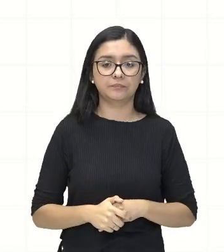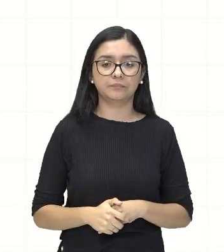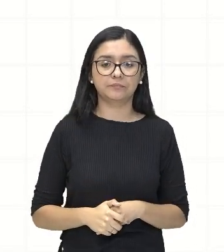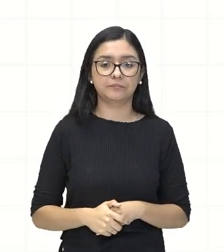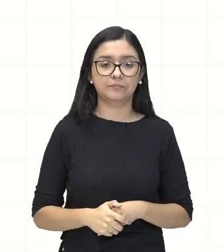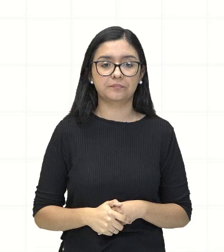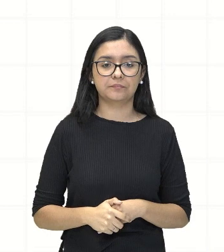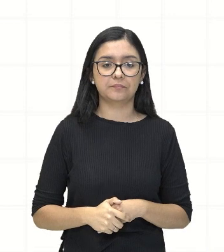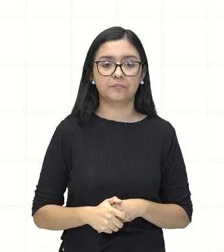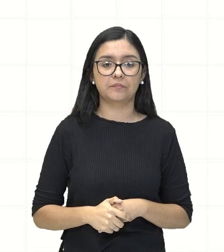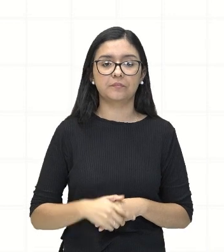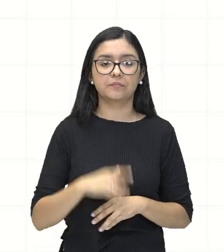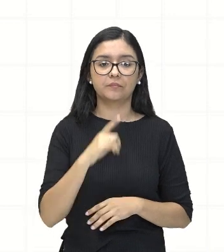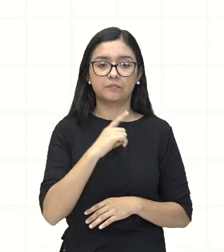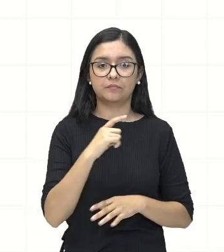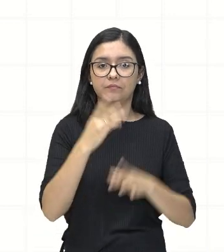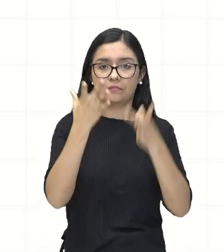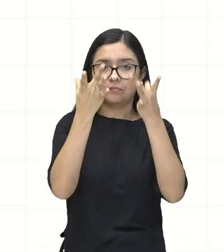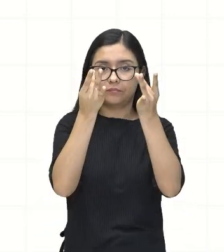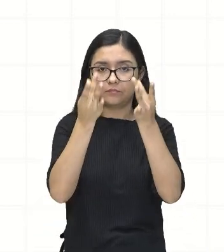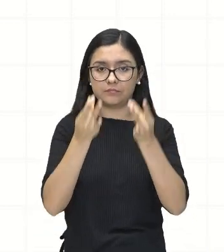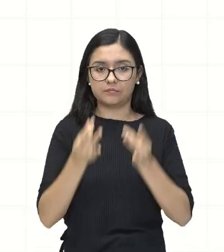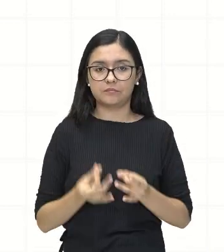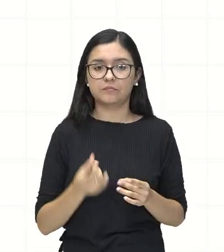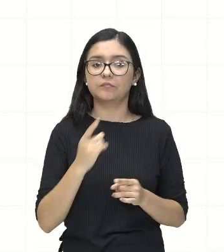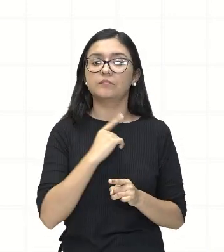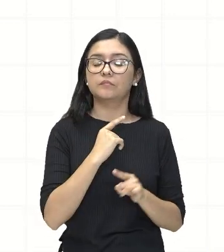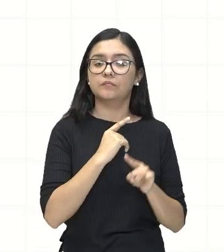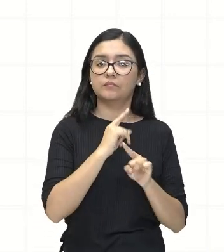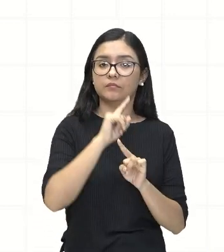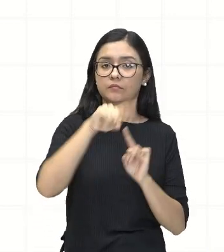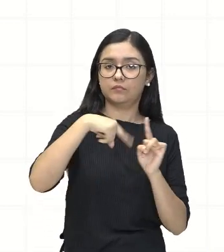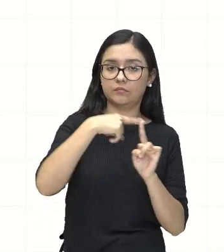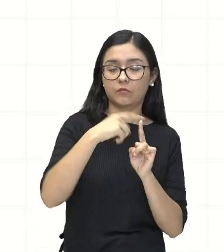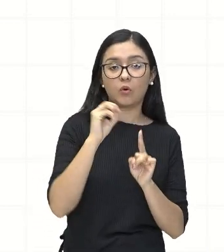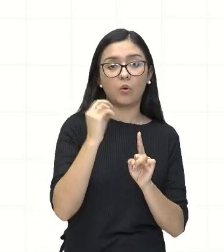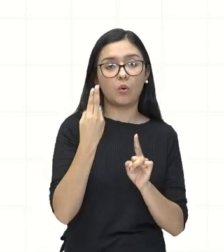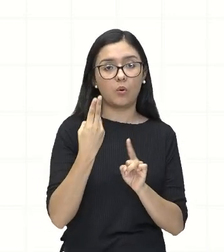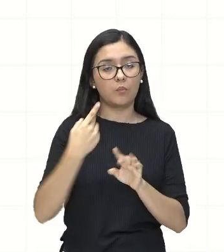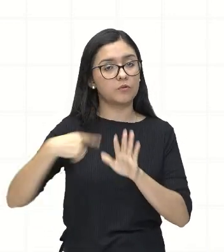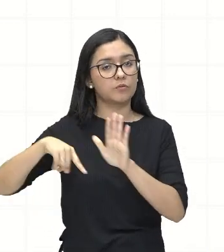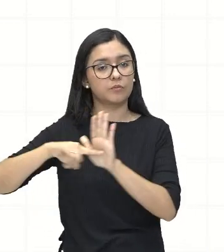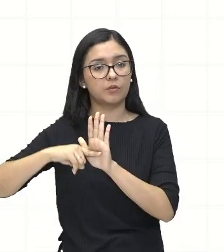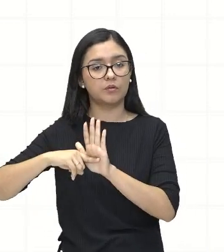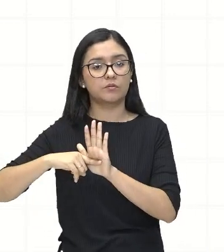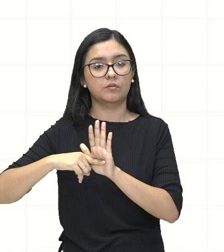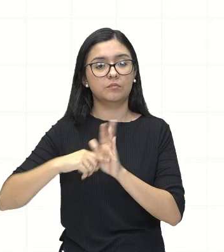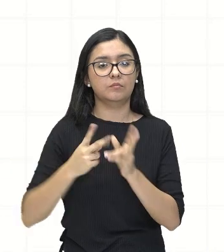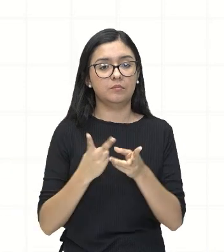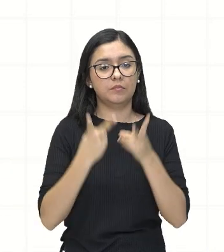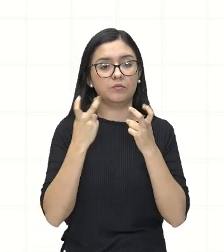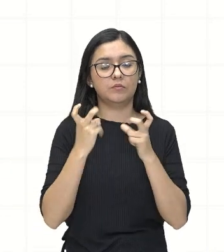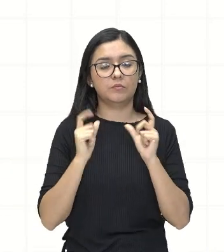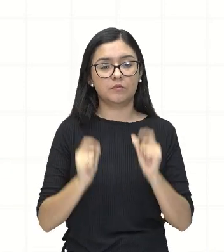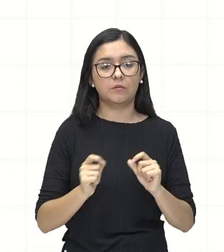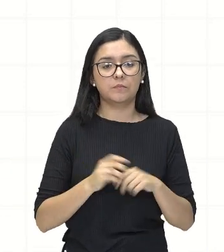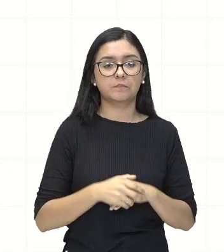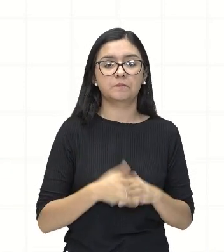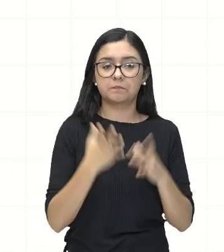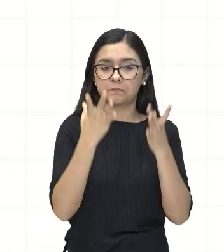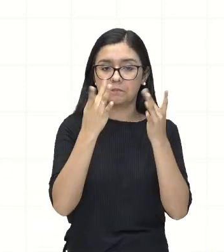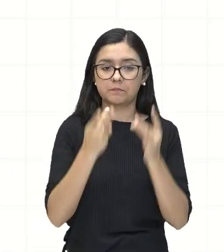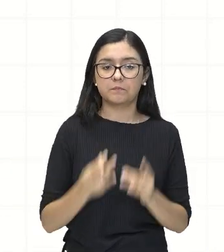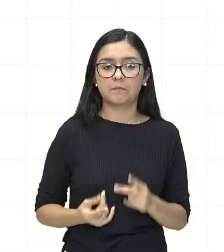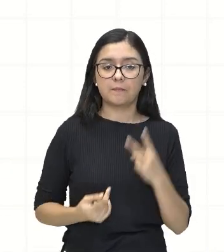distributiva, né? Quando temos uma soma ou uma subtração desse lado, pode ser assim, 2